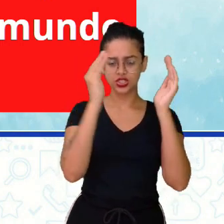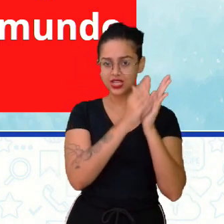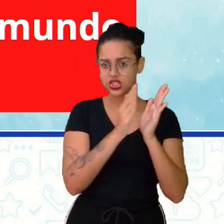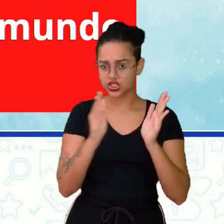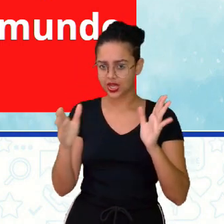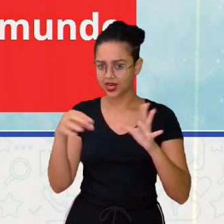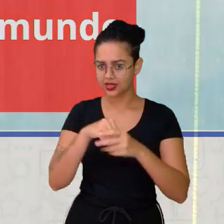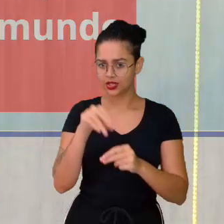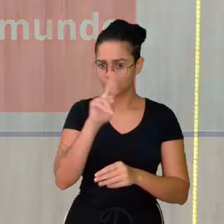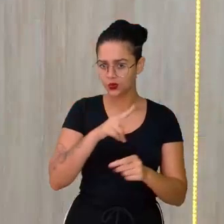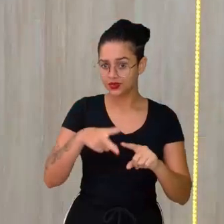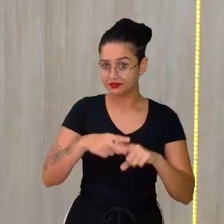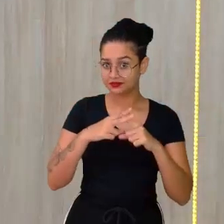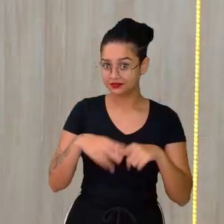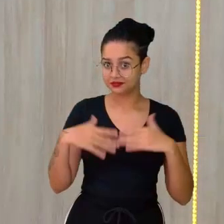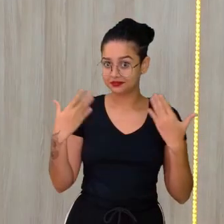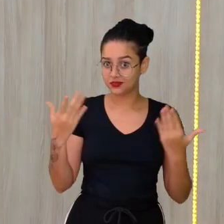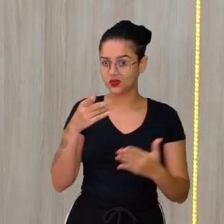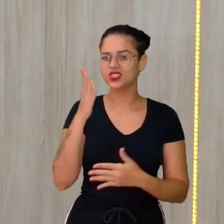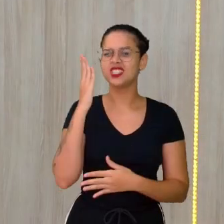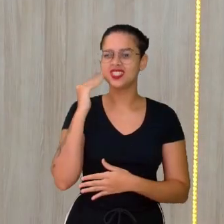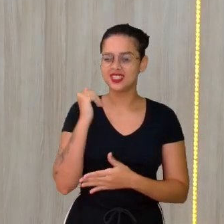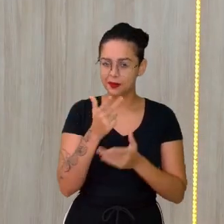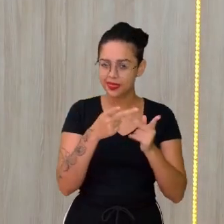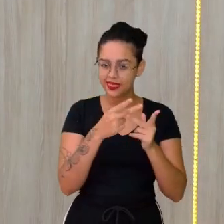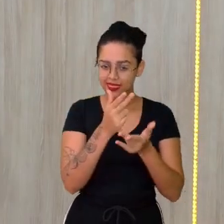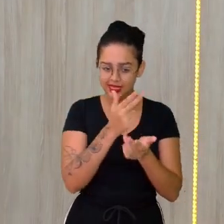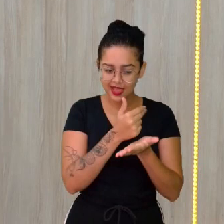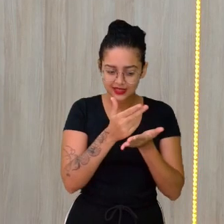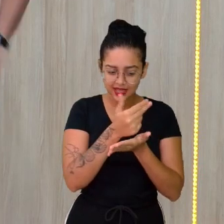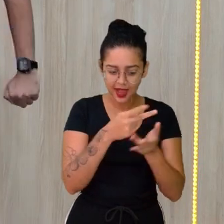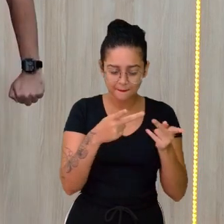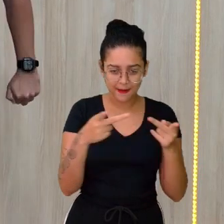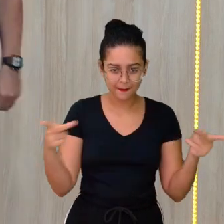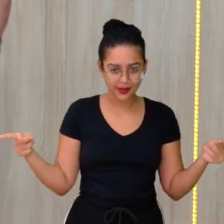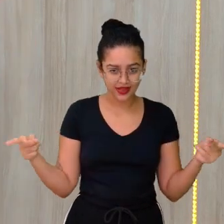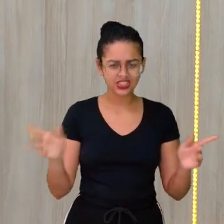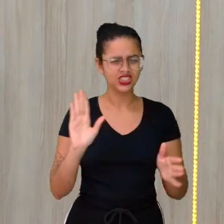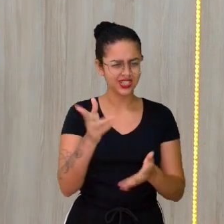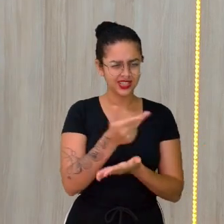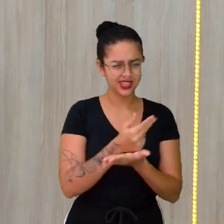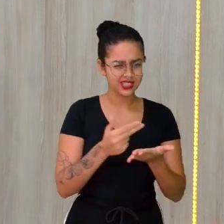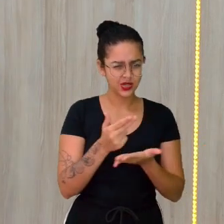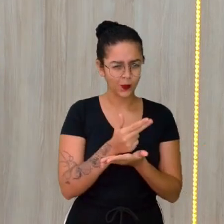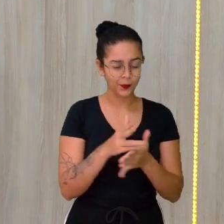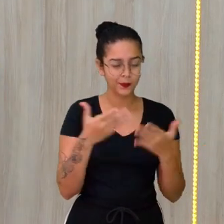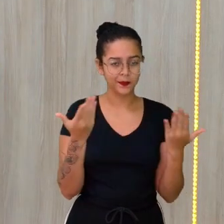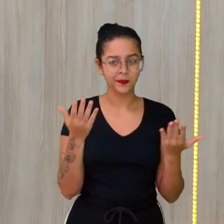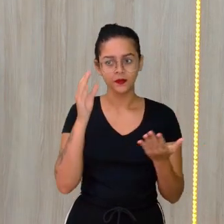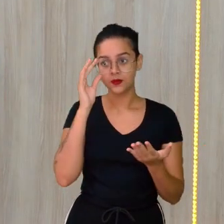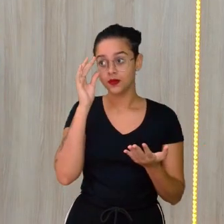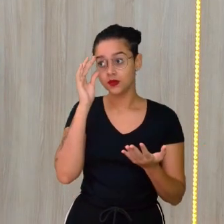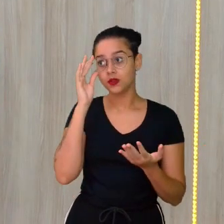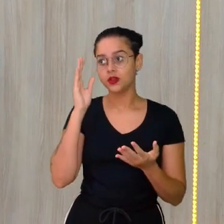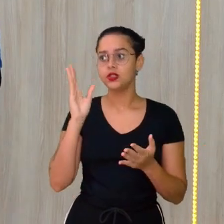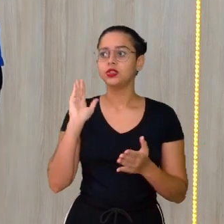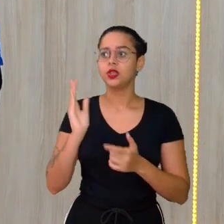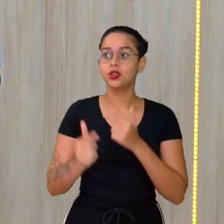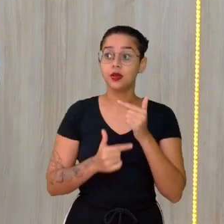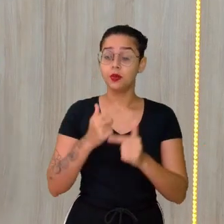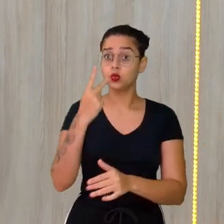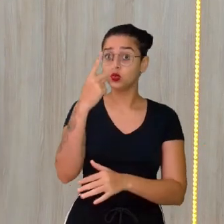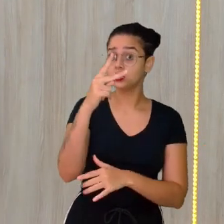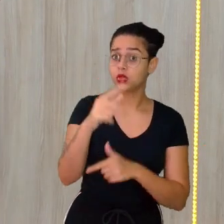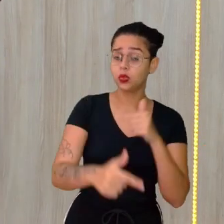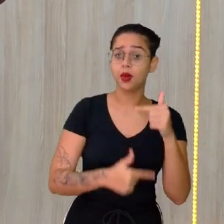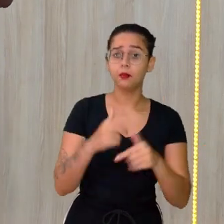dessas ferramentas? Você sabe desenhar mapas? Você já desenhou um mapa? Então, será que você já trabalhou? No seu